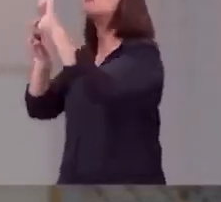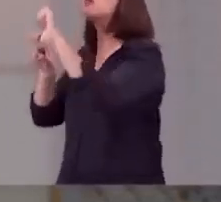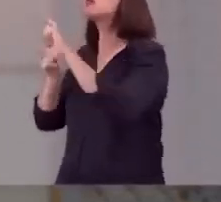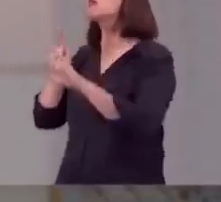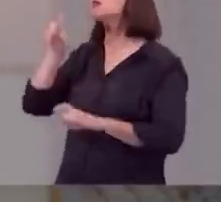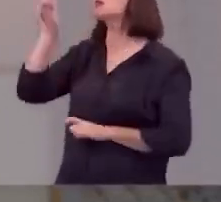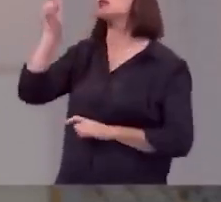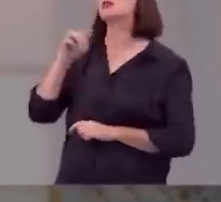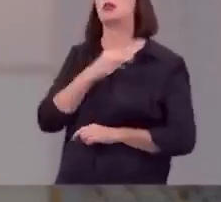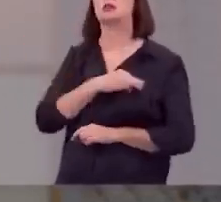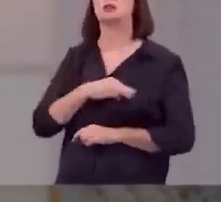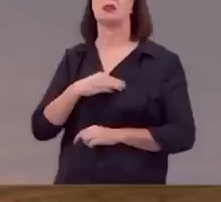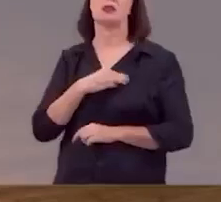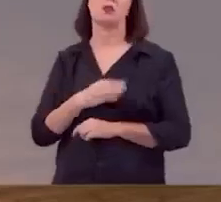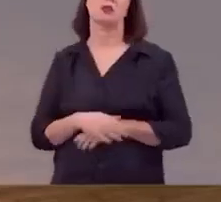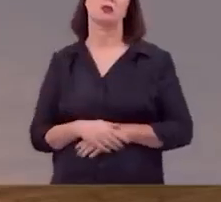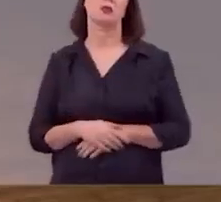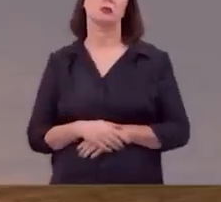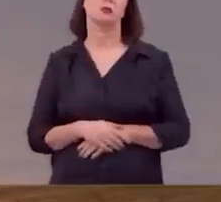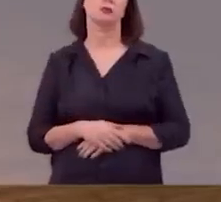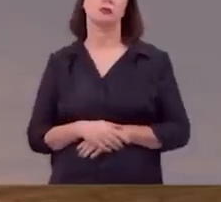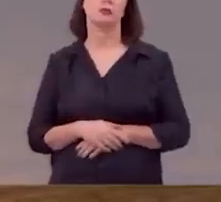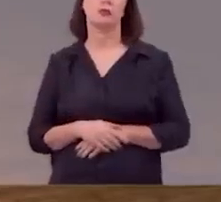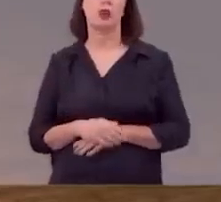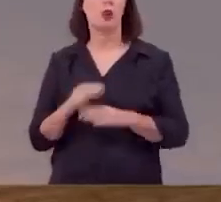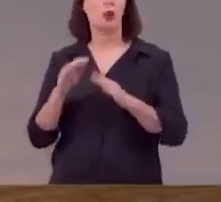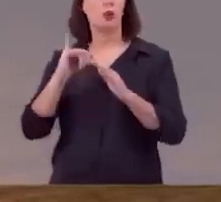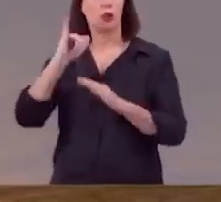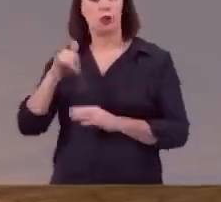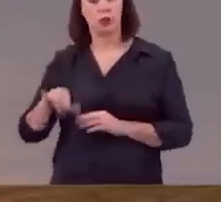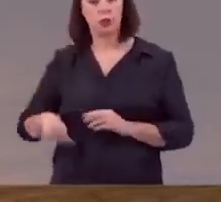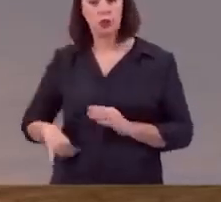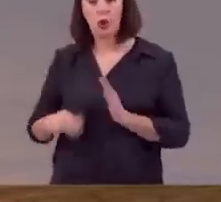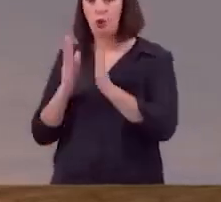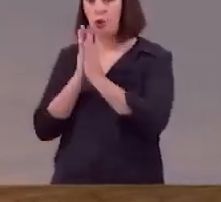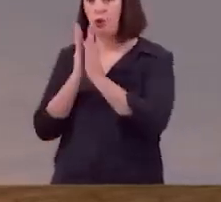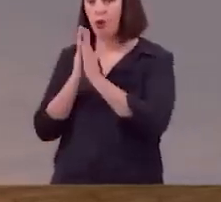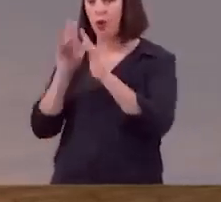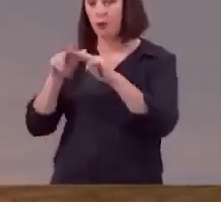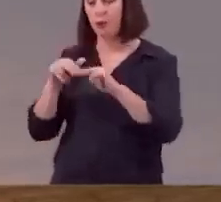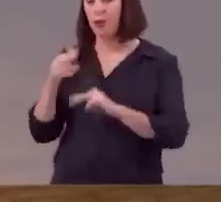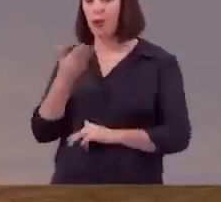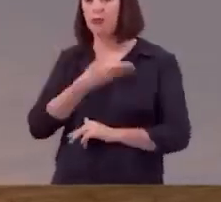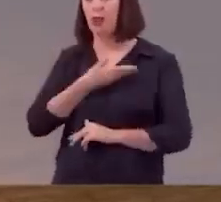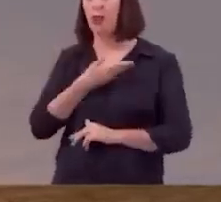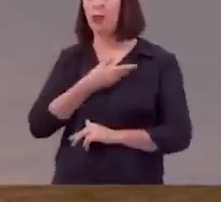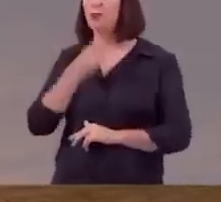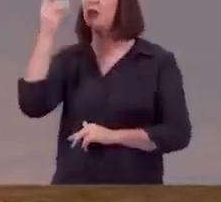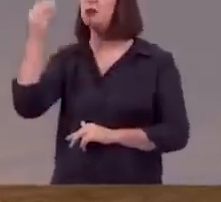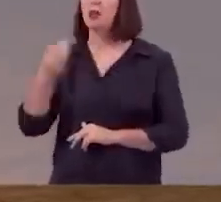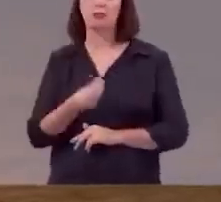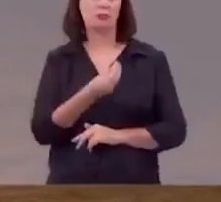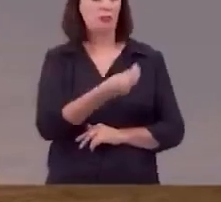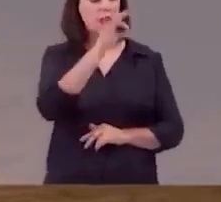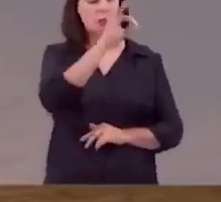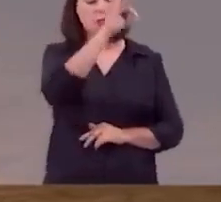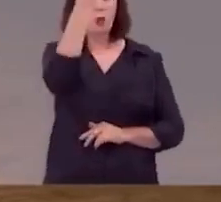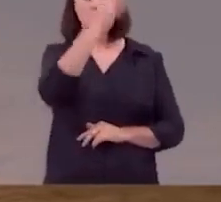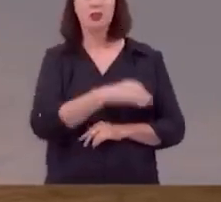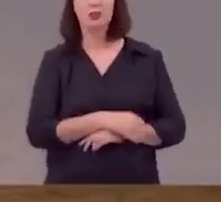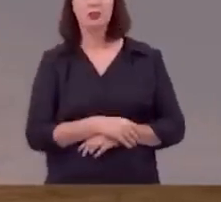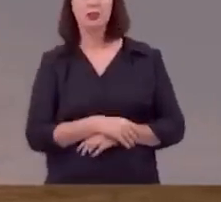de Deus enquanto Jó orava pelos seus amigos Deus restaurou a sua sorte